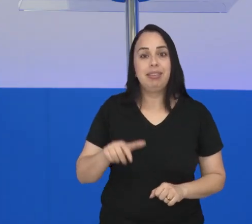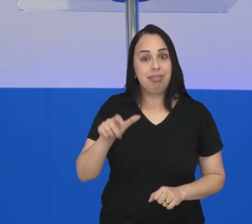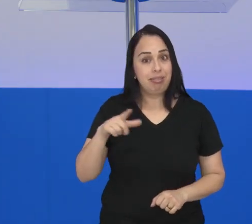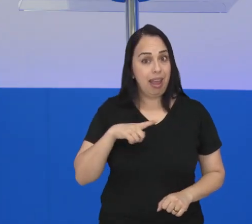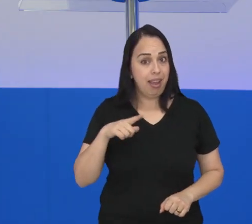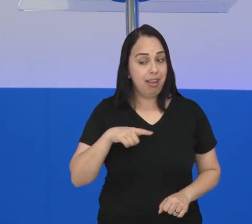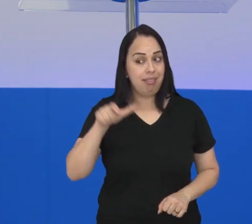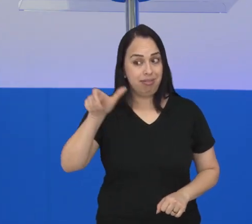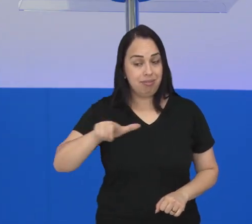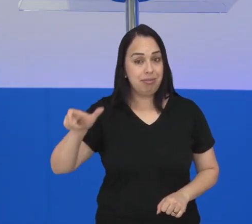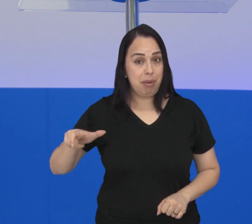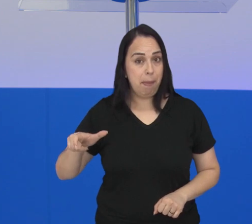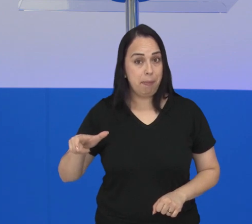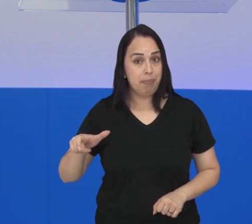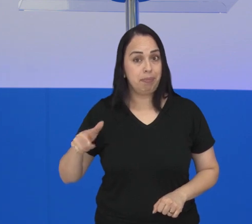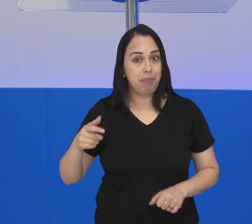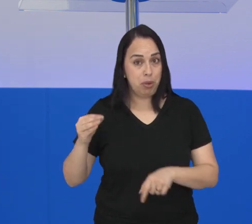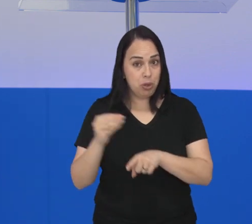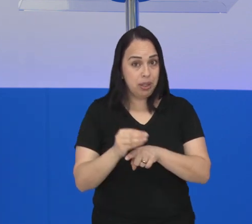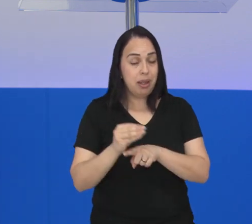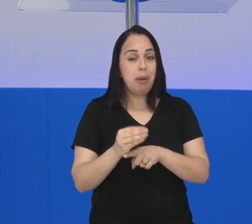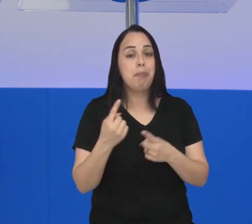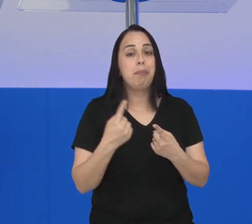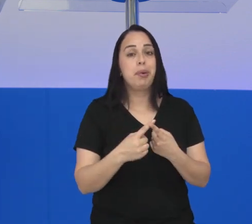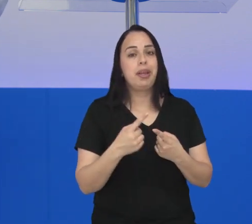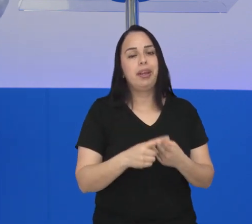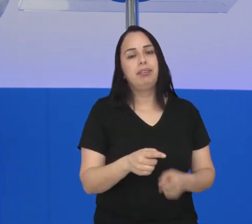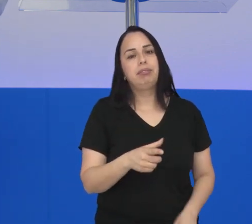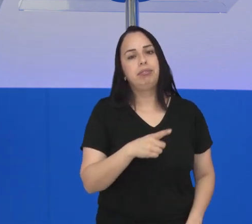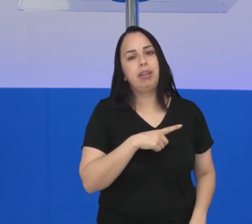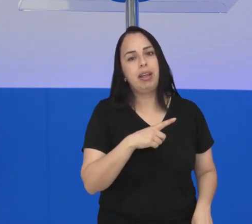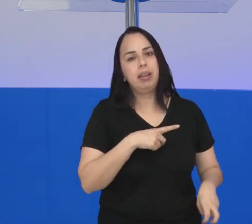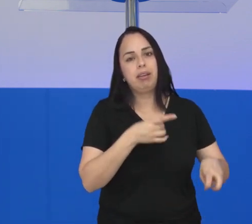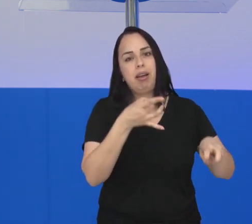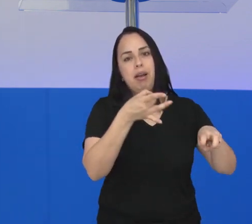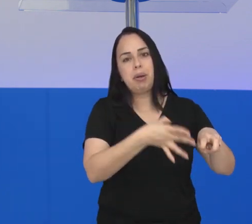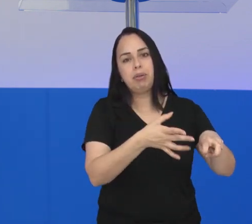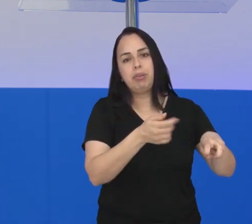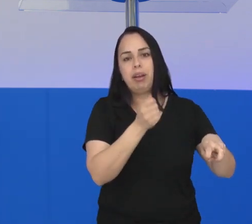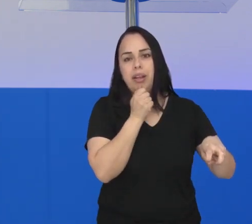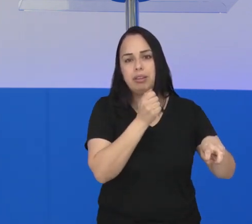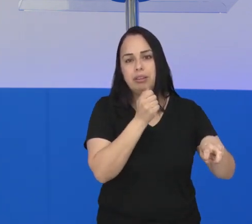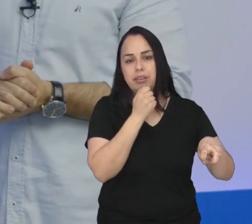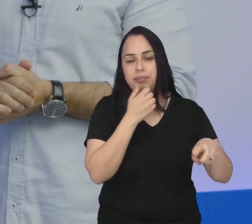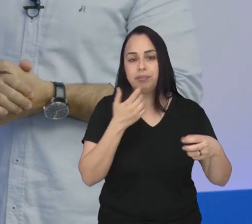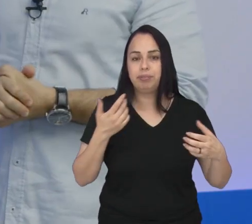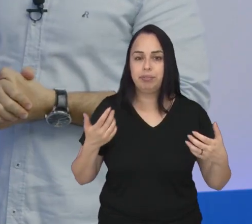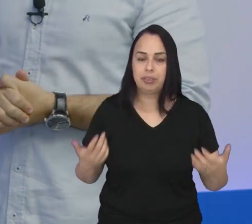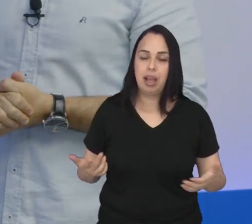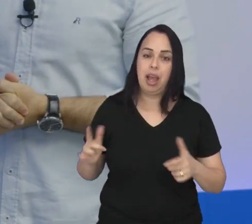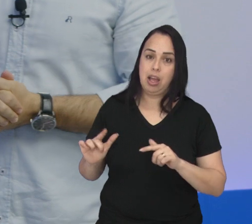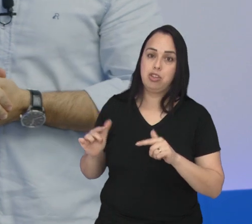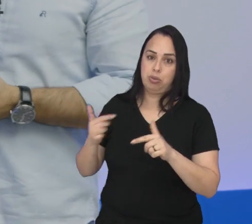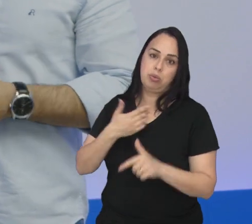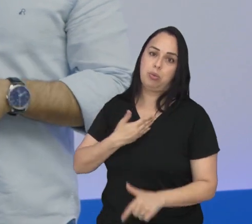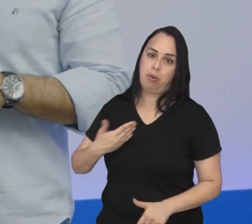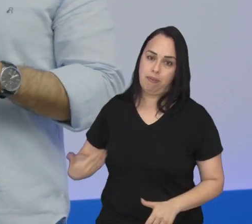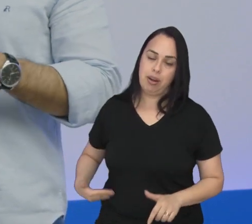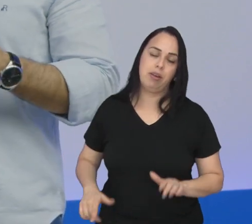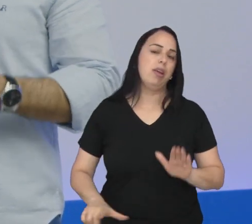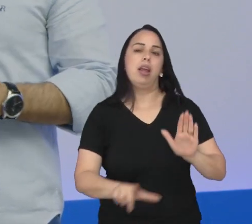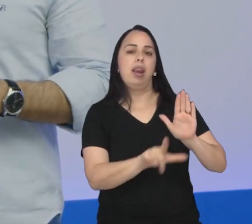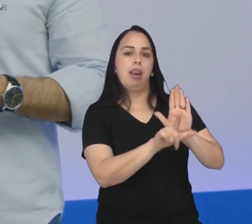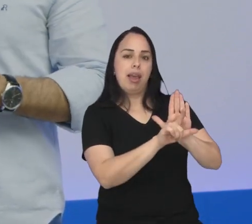existem os protetores é porque, tristemente, ainda existem maus-tratos e abandono. Mesmo com políticas